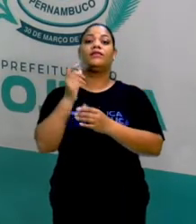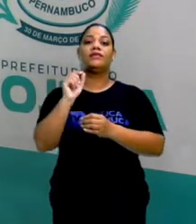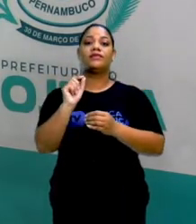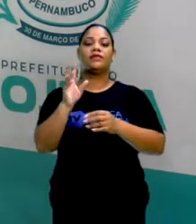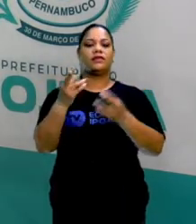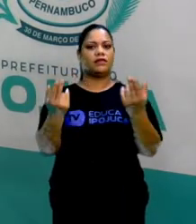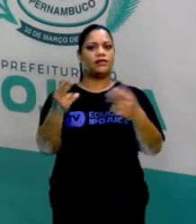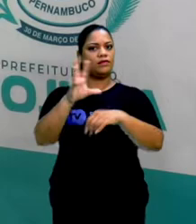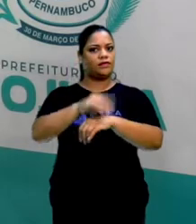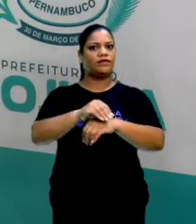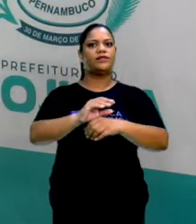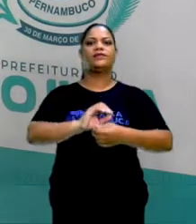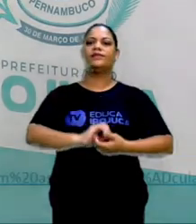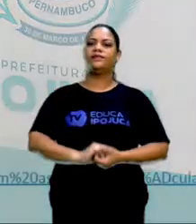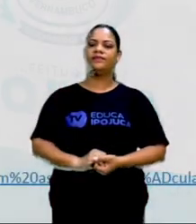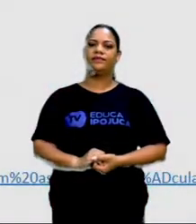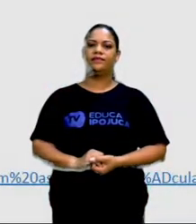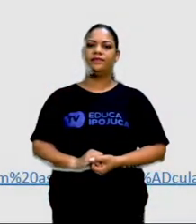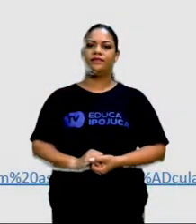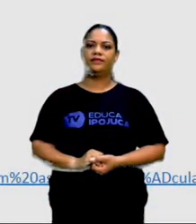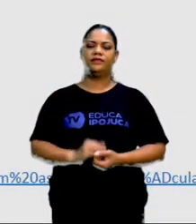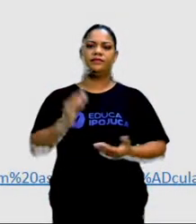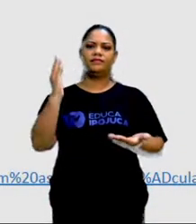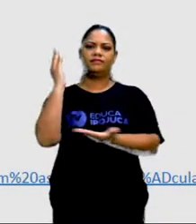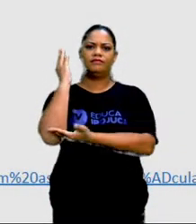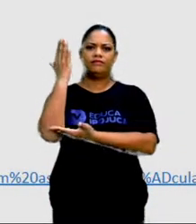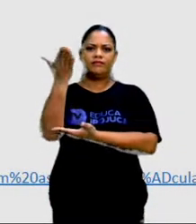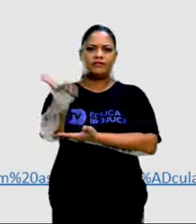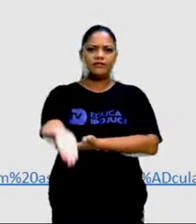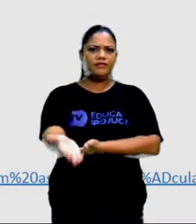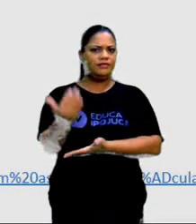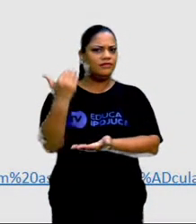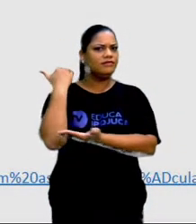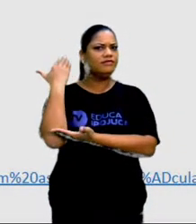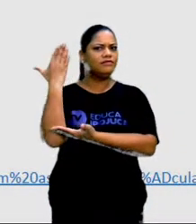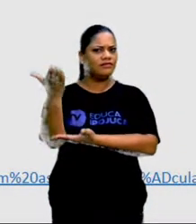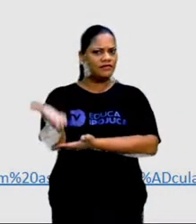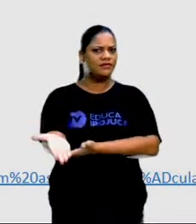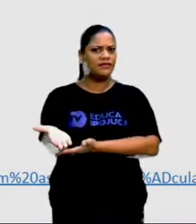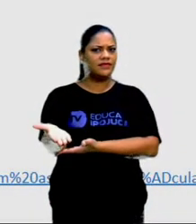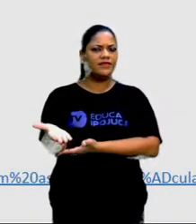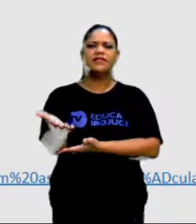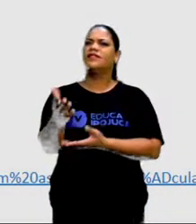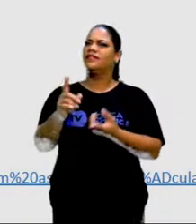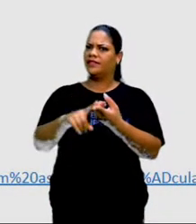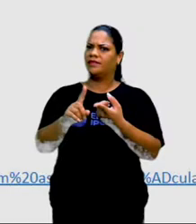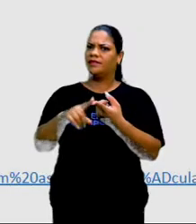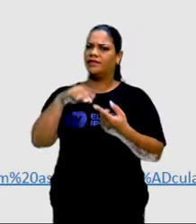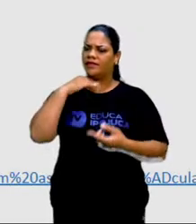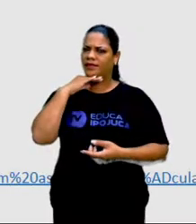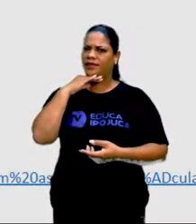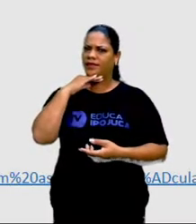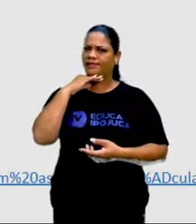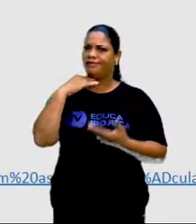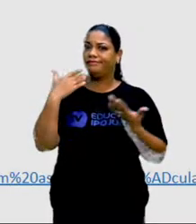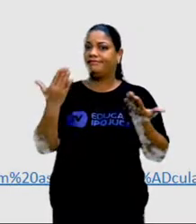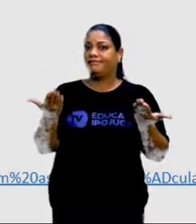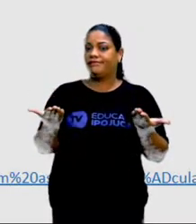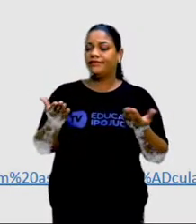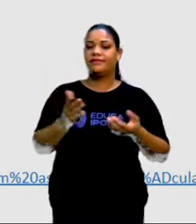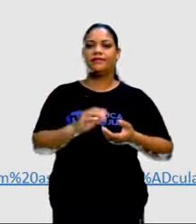foto. E o desmatamento? Será que o desmatamento também prejudica? O desmatamento, ele provoca